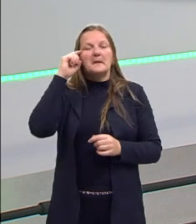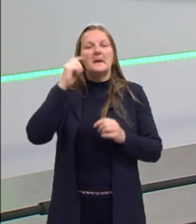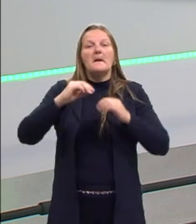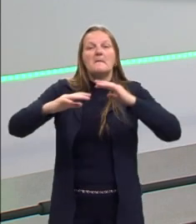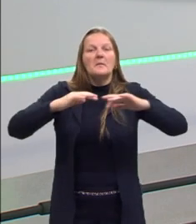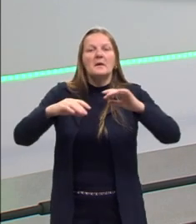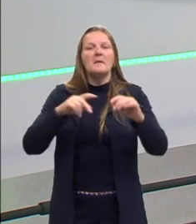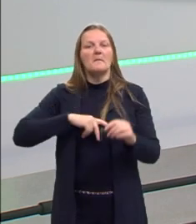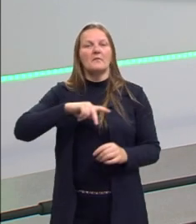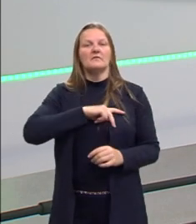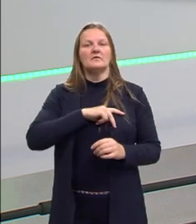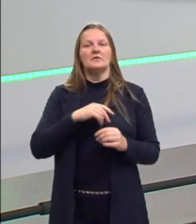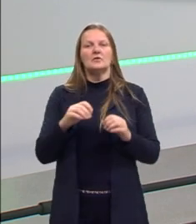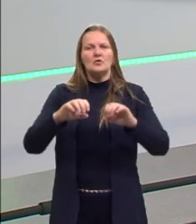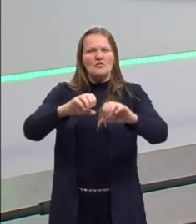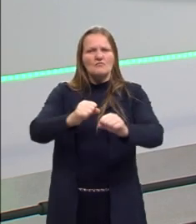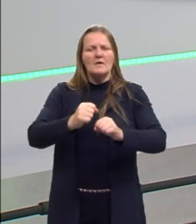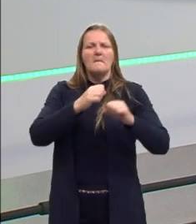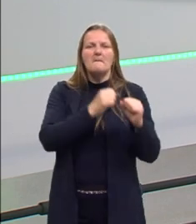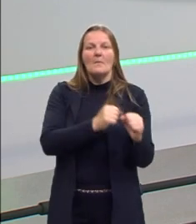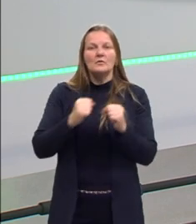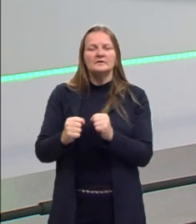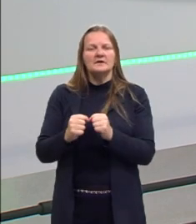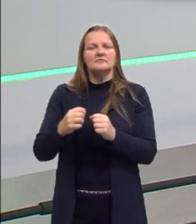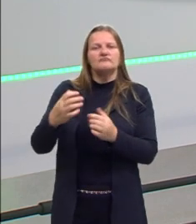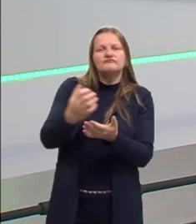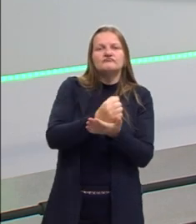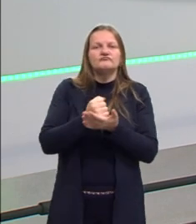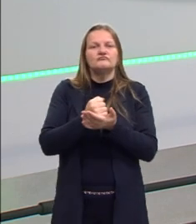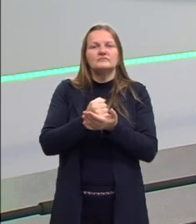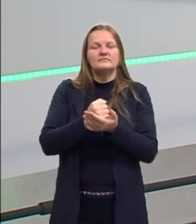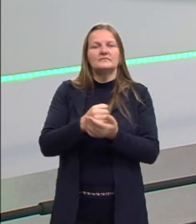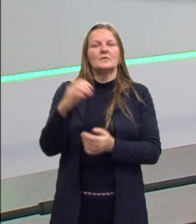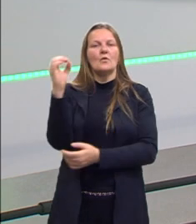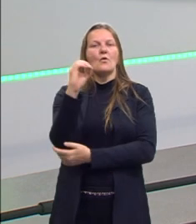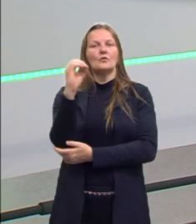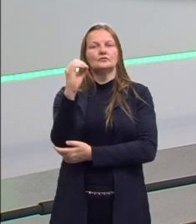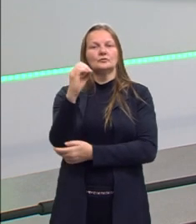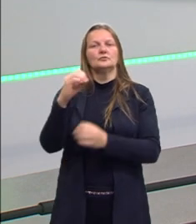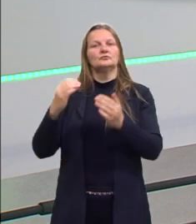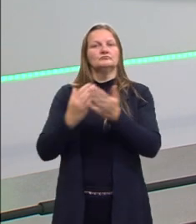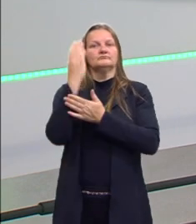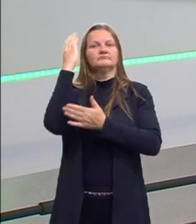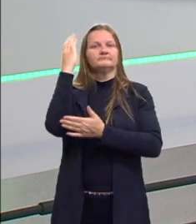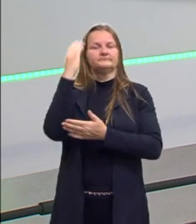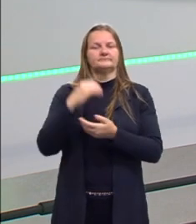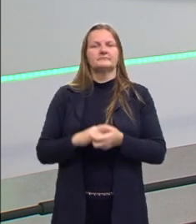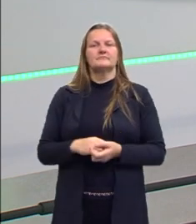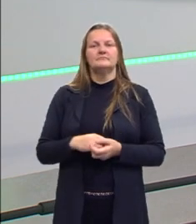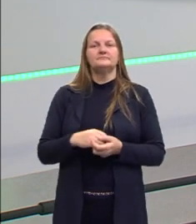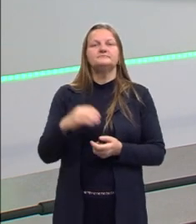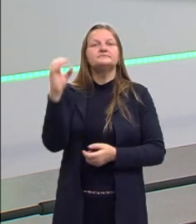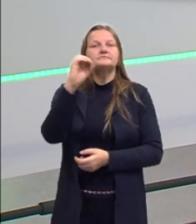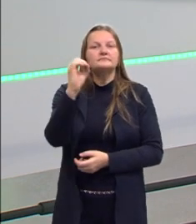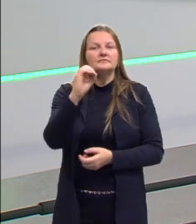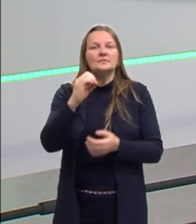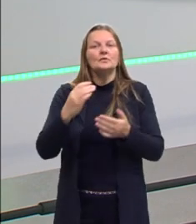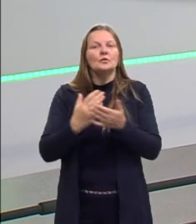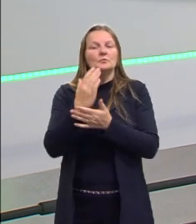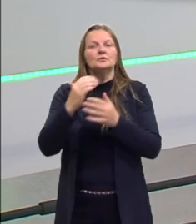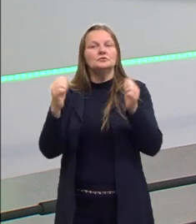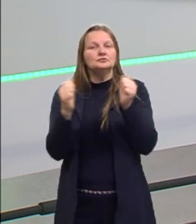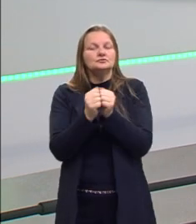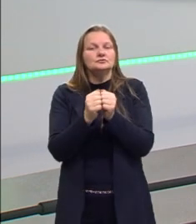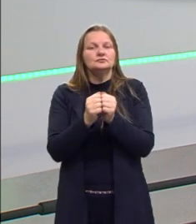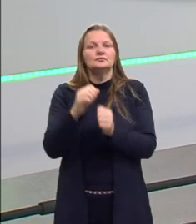população para tomar o poder, que vai acontecer em outubro. E eles vão tomar o poder junto com os